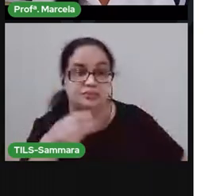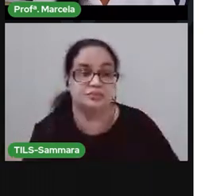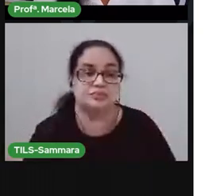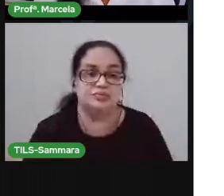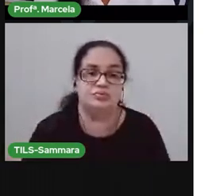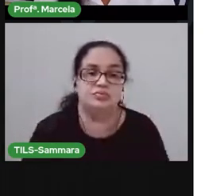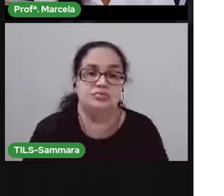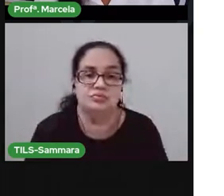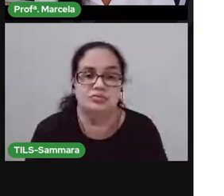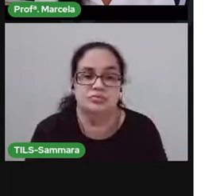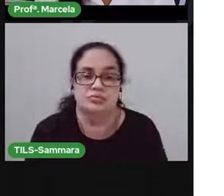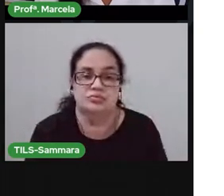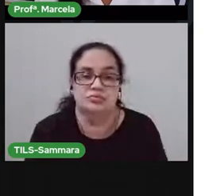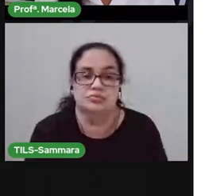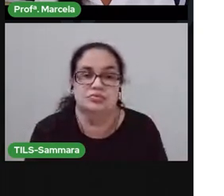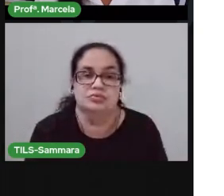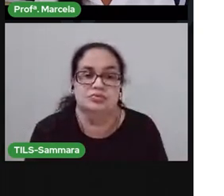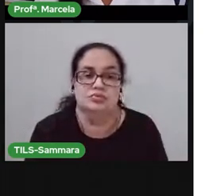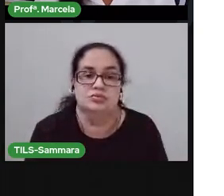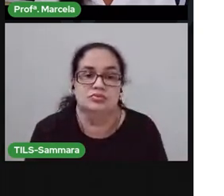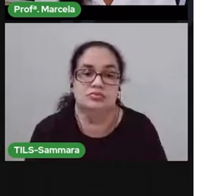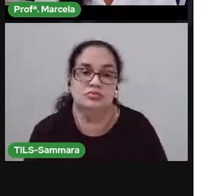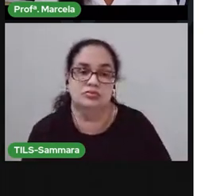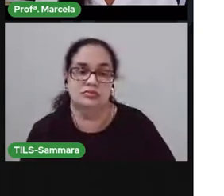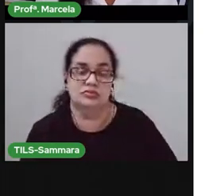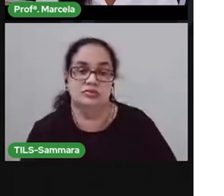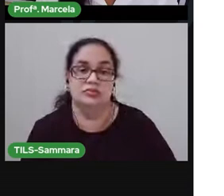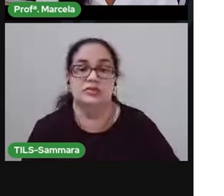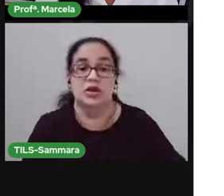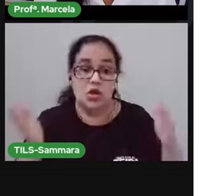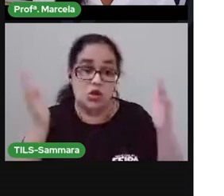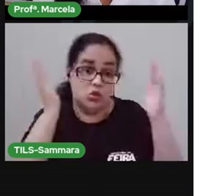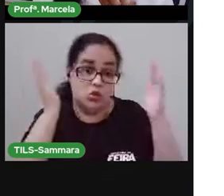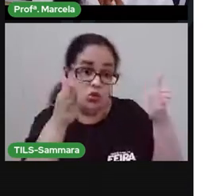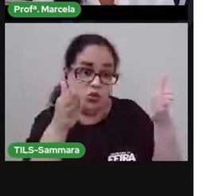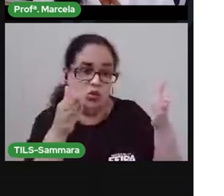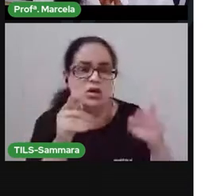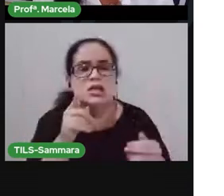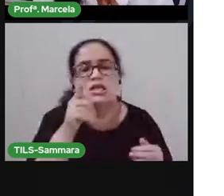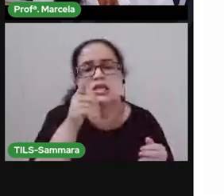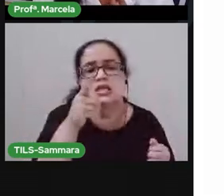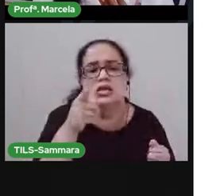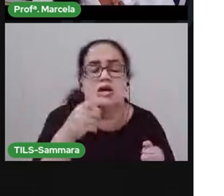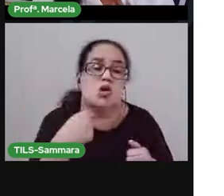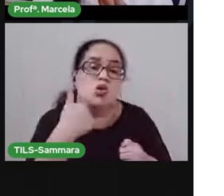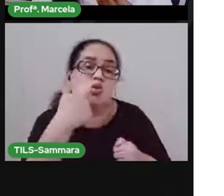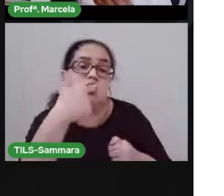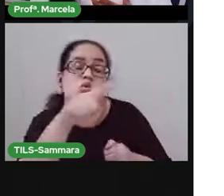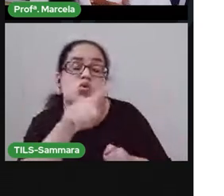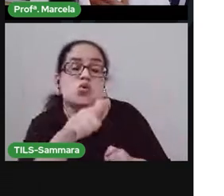E ele quadro aí. Agora, tem esse outro